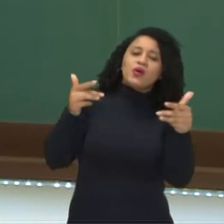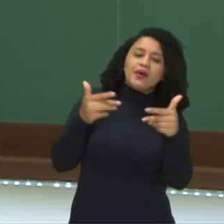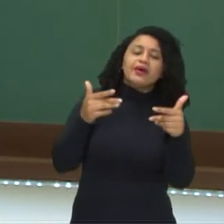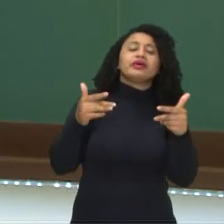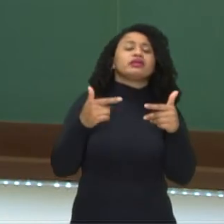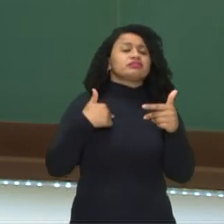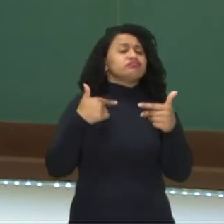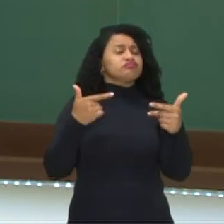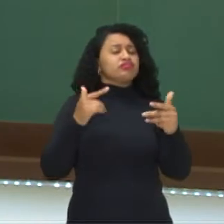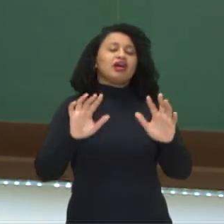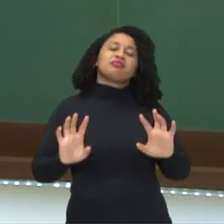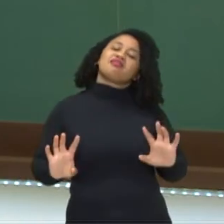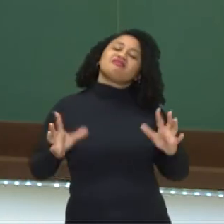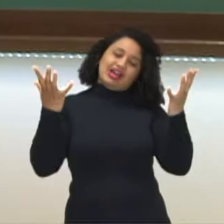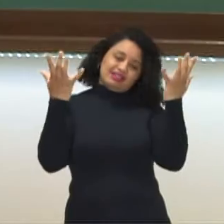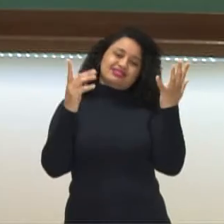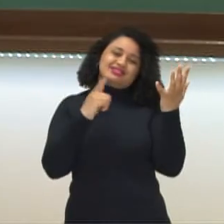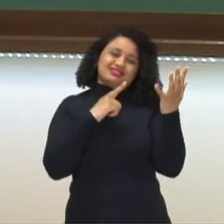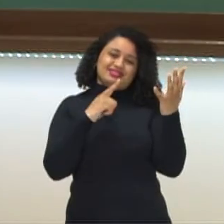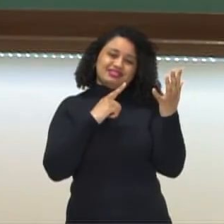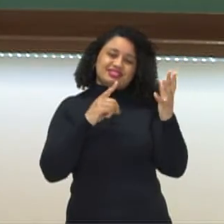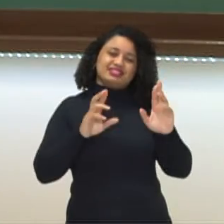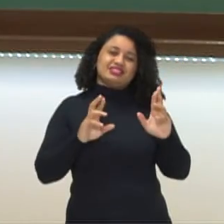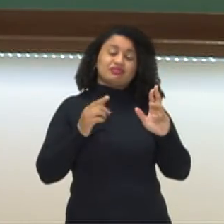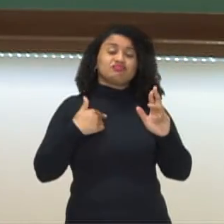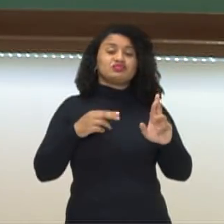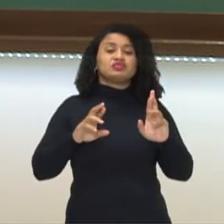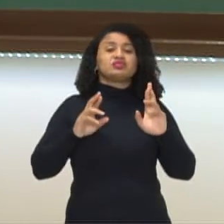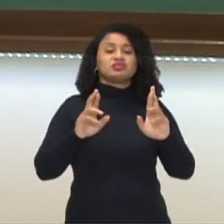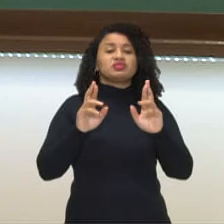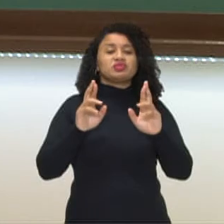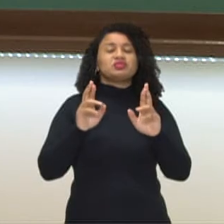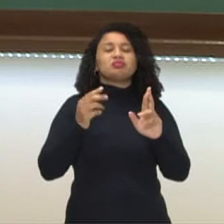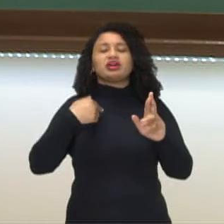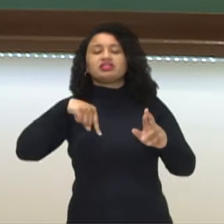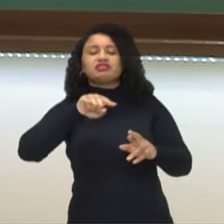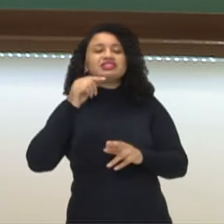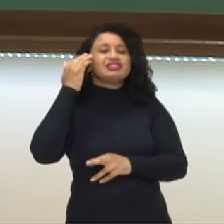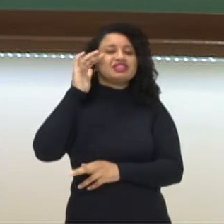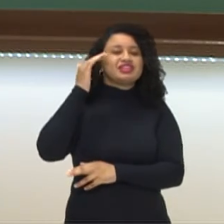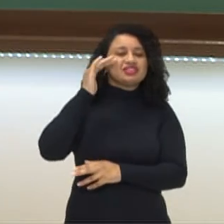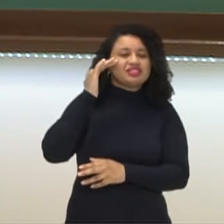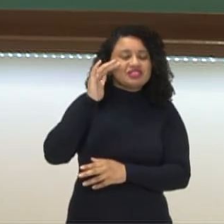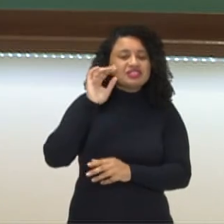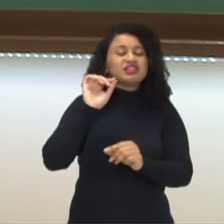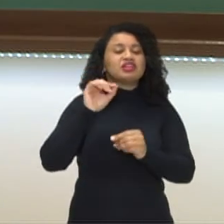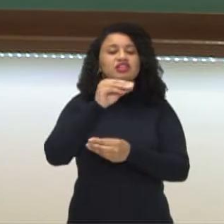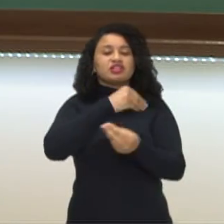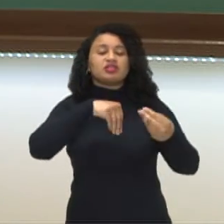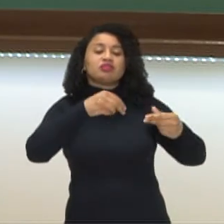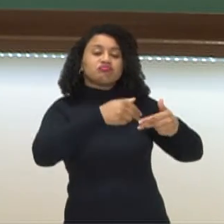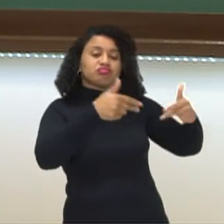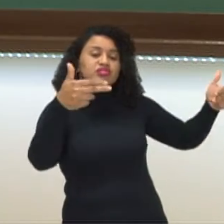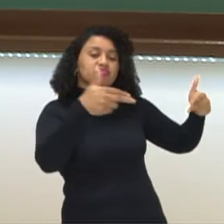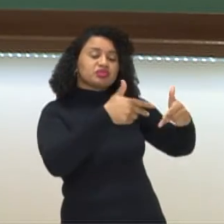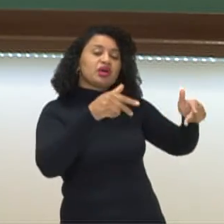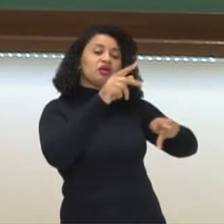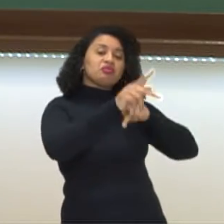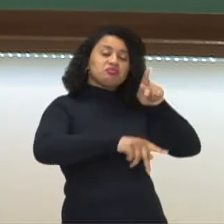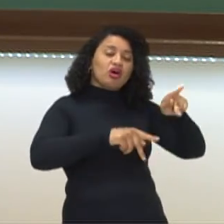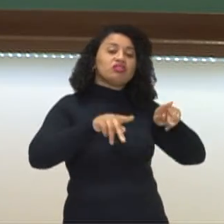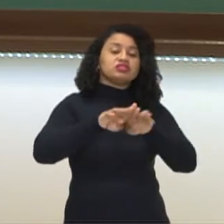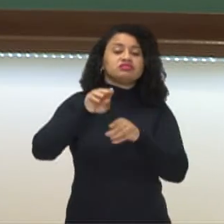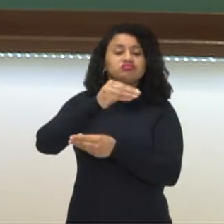né, é uma grande festa. Espero aí que vocês tenham conseguido entender a questão da etnia, né, que são os povos, a